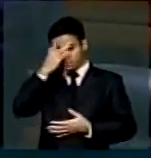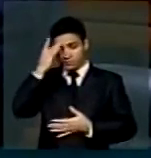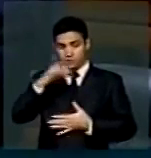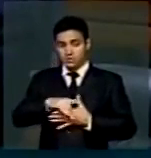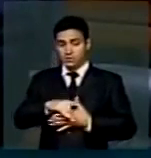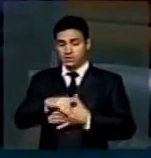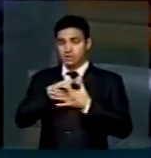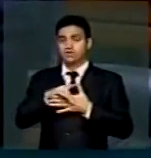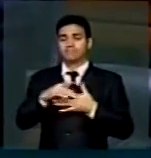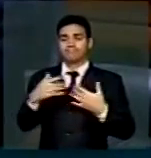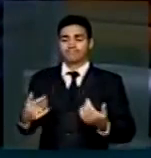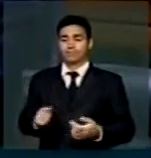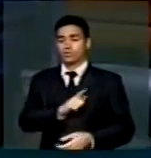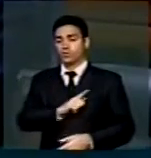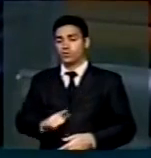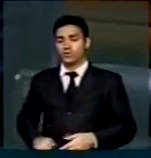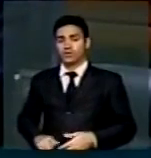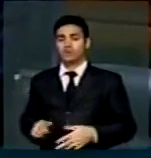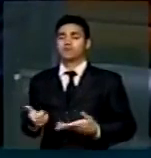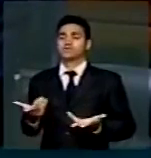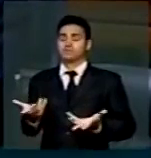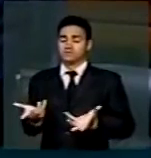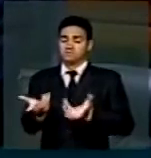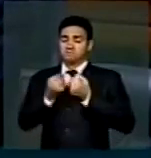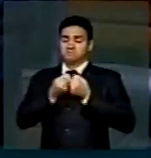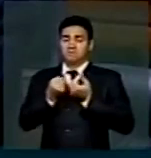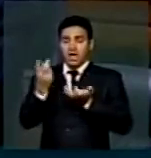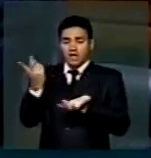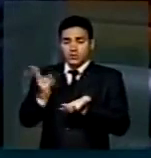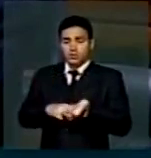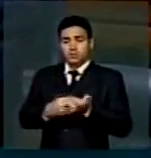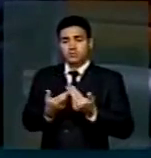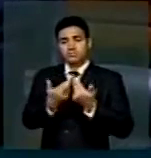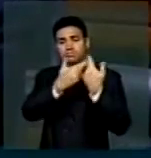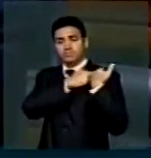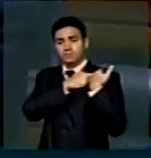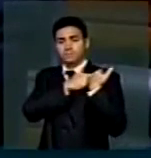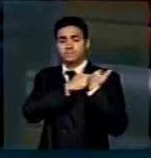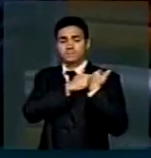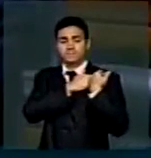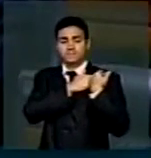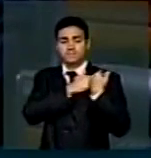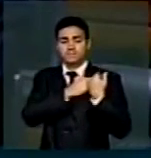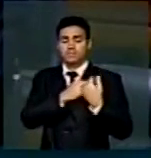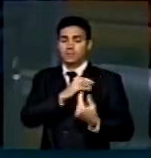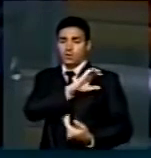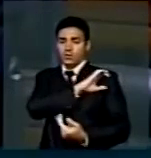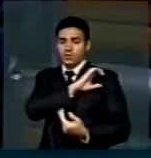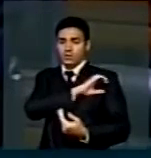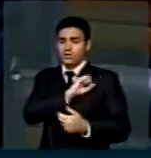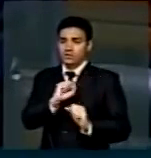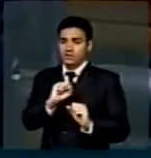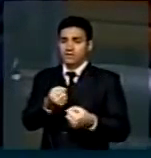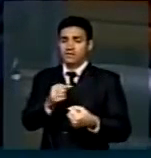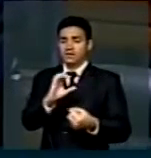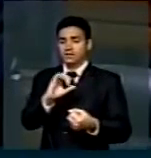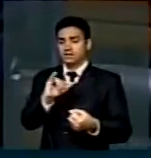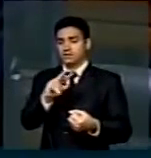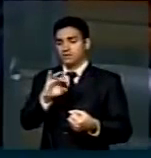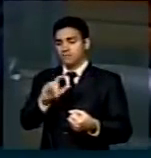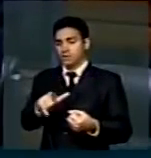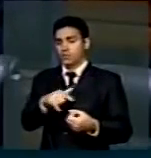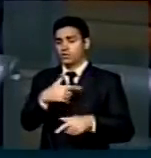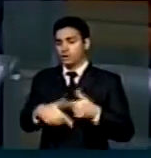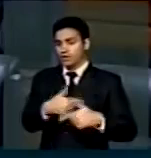E o governador chamou toda a responsabilidade para cima dele, coordenando a defesa civil, coordenando os